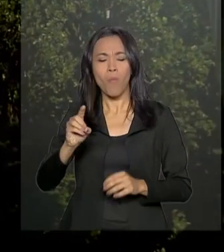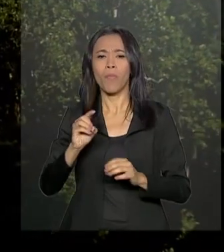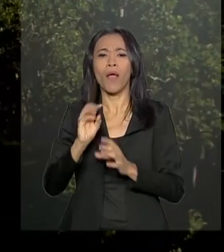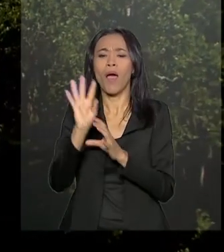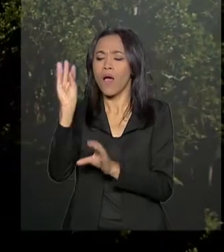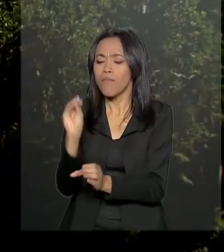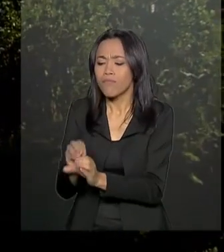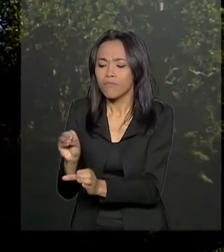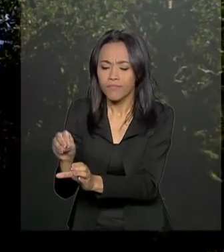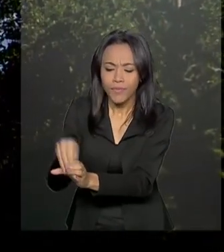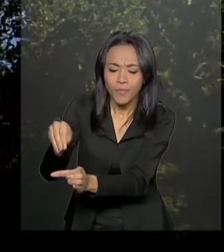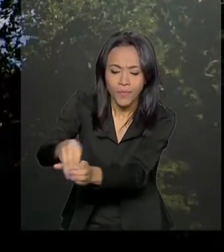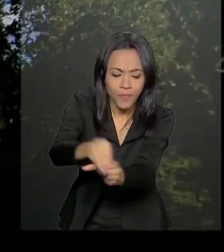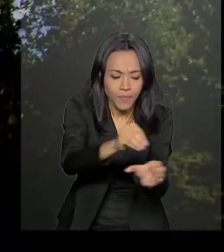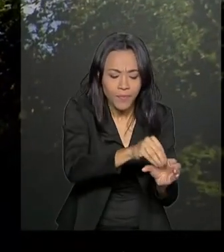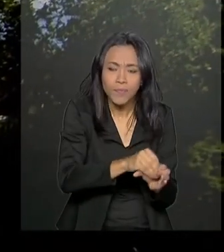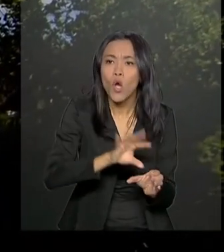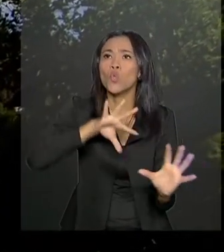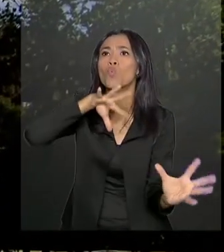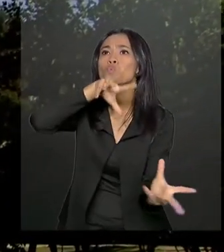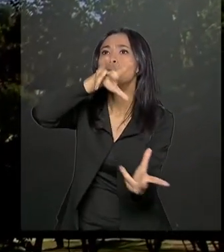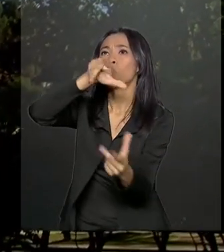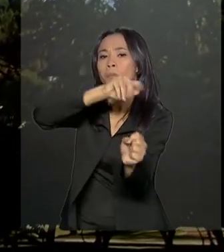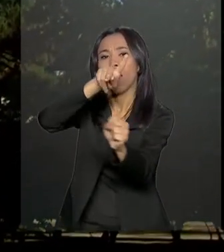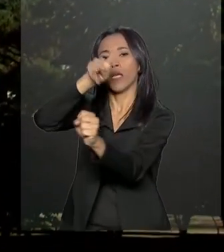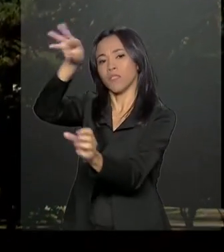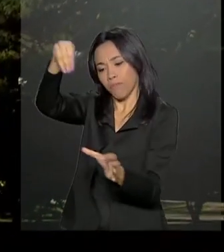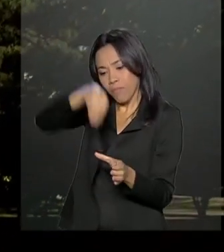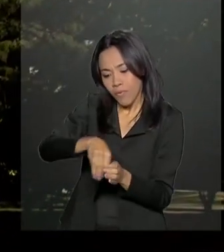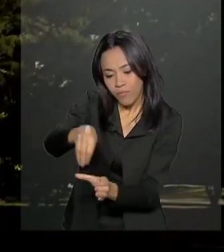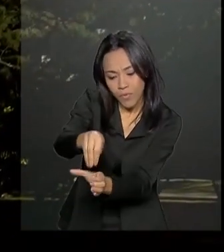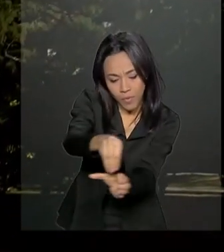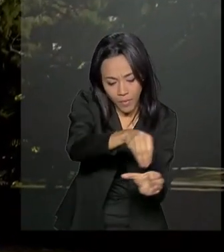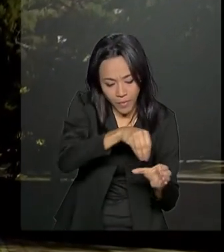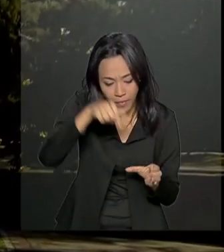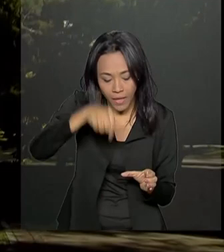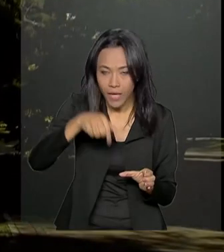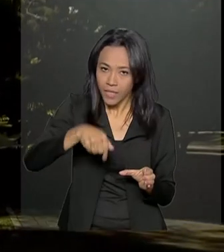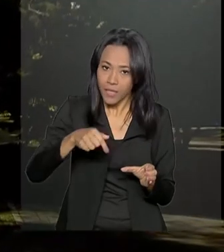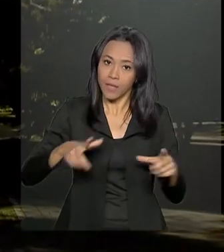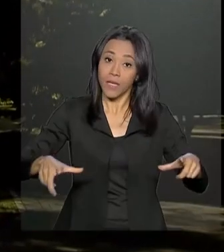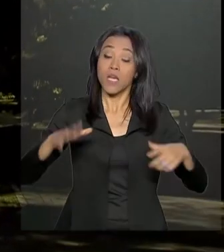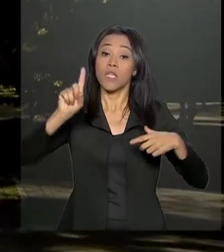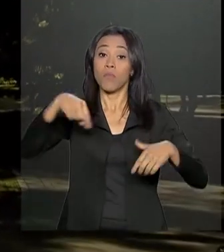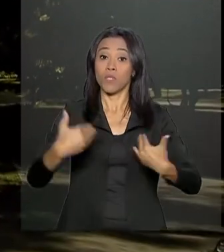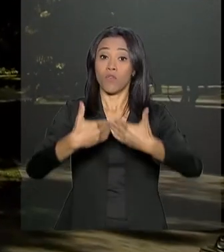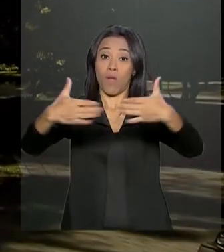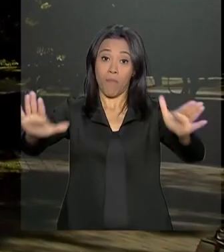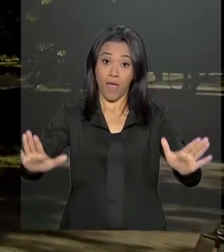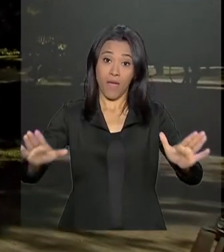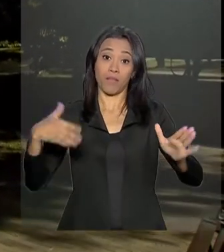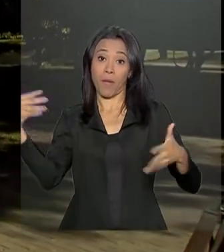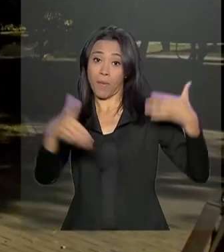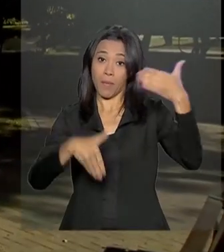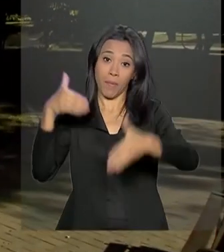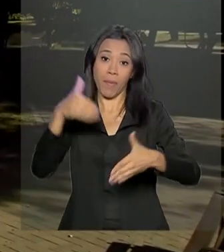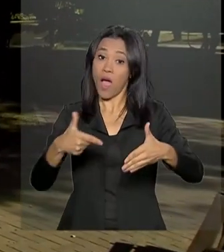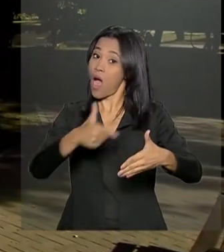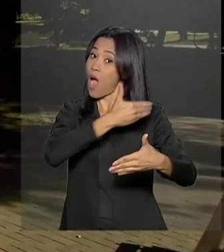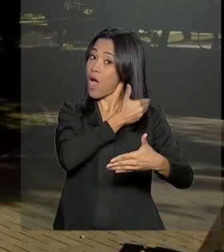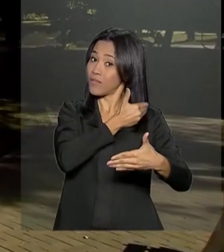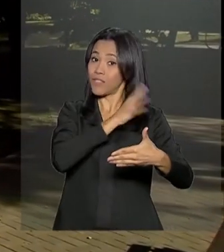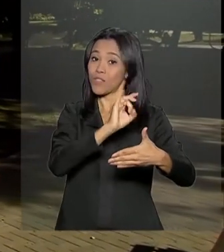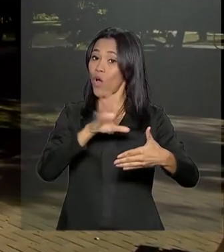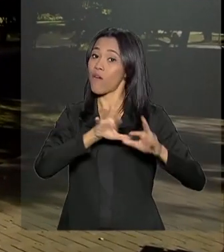originárias de outras partes do mundo. Até 1822, quando foi aberto ao público, era um local privativo da família real